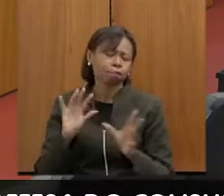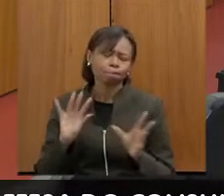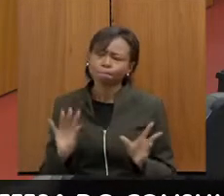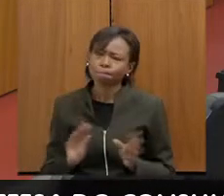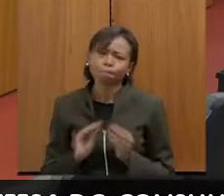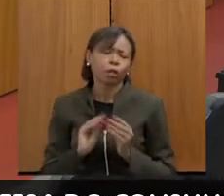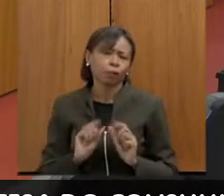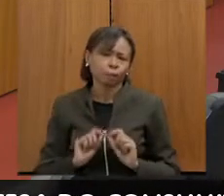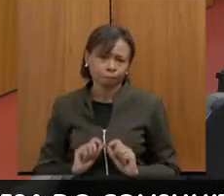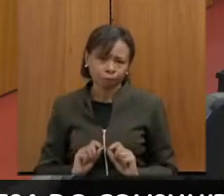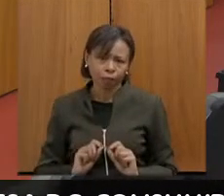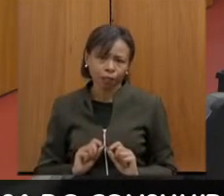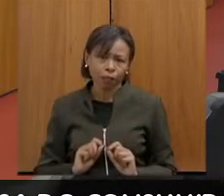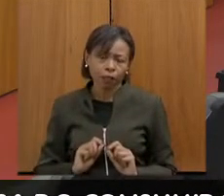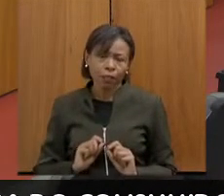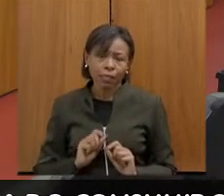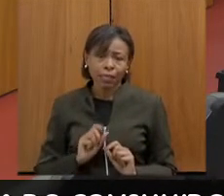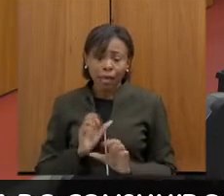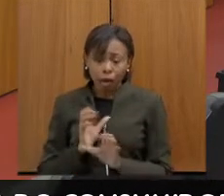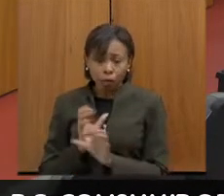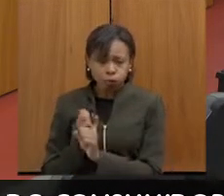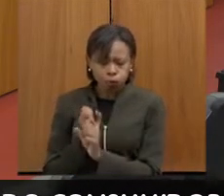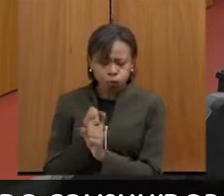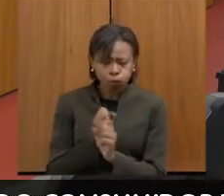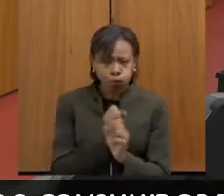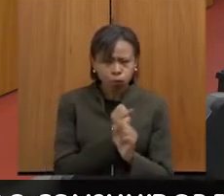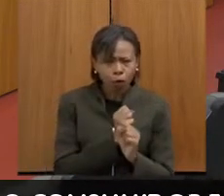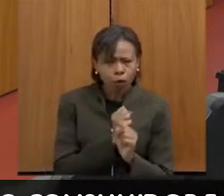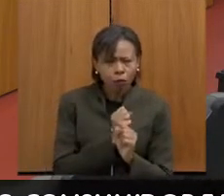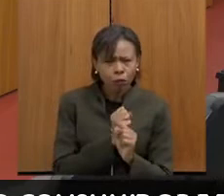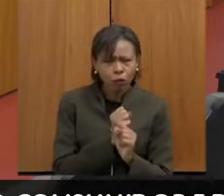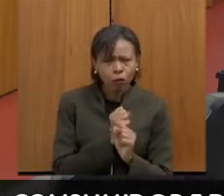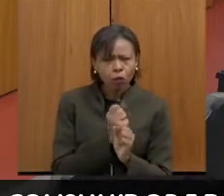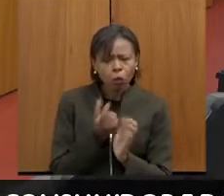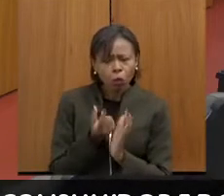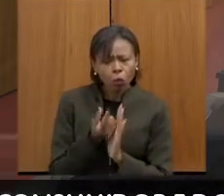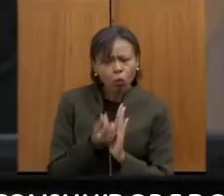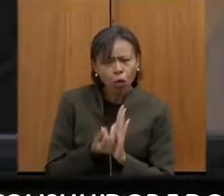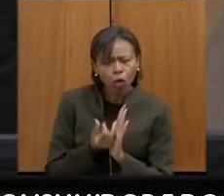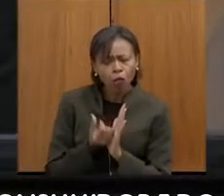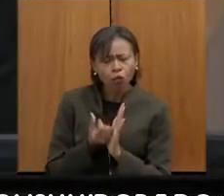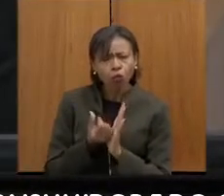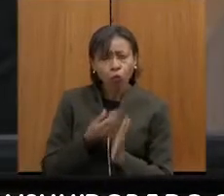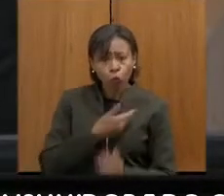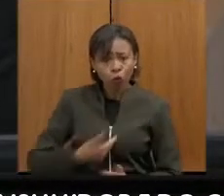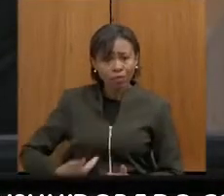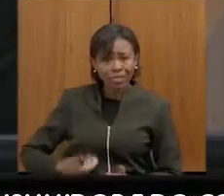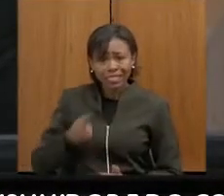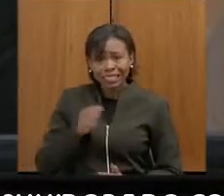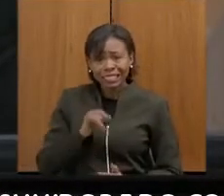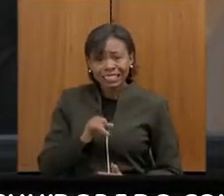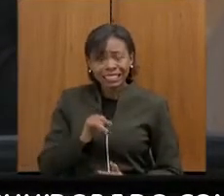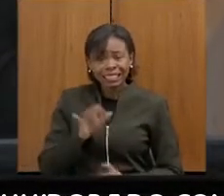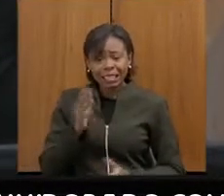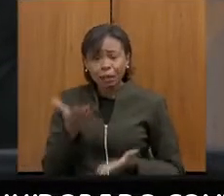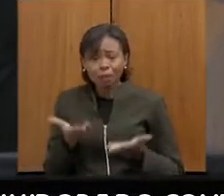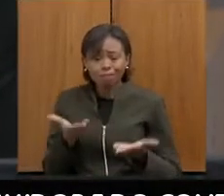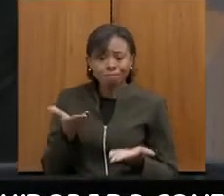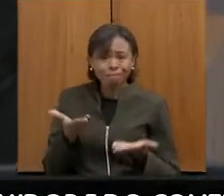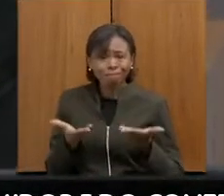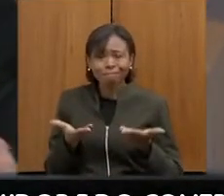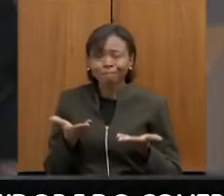sem as contas públicas estruturadas, isso não é possível. Isso não é possível. E não é,